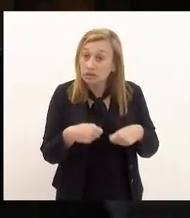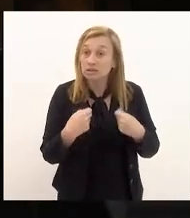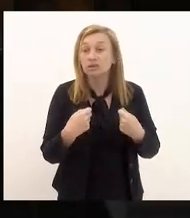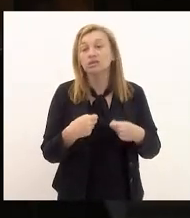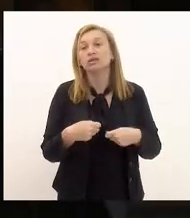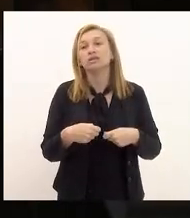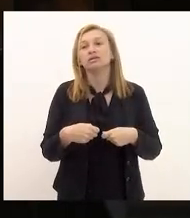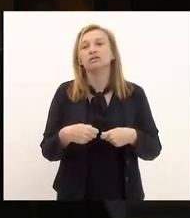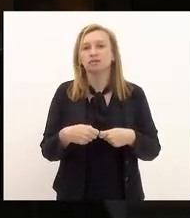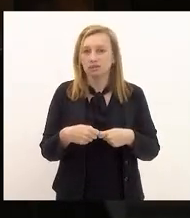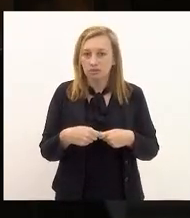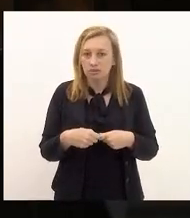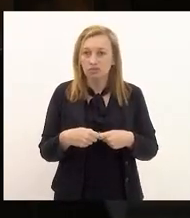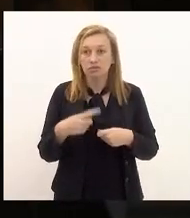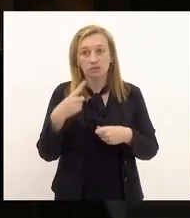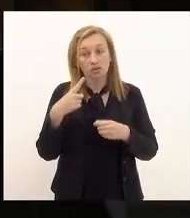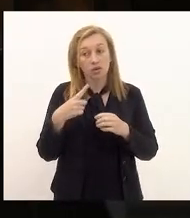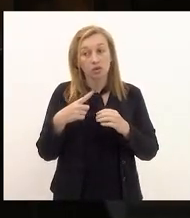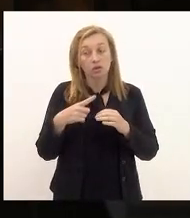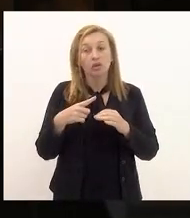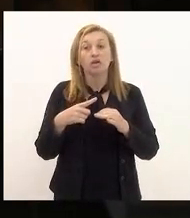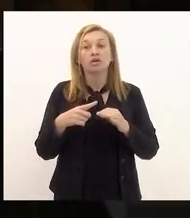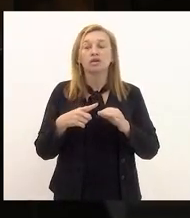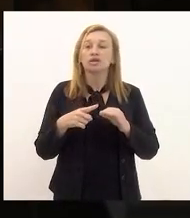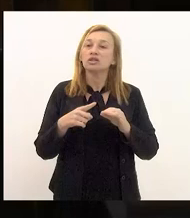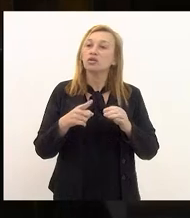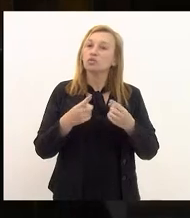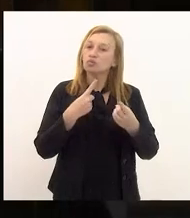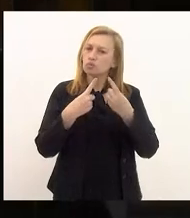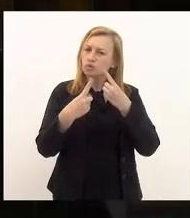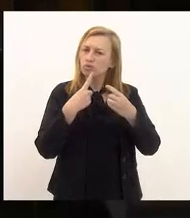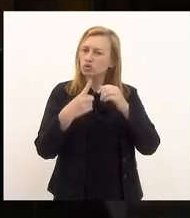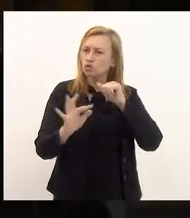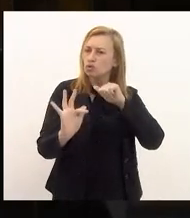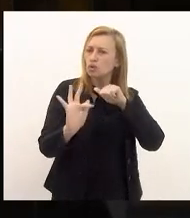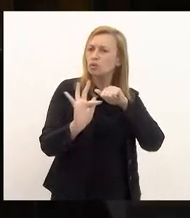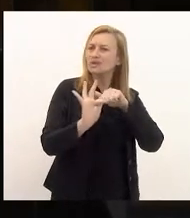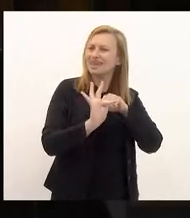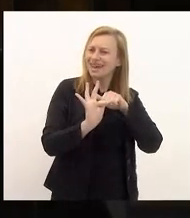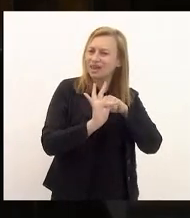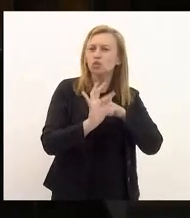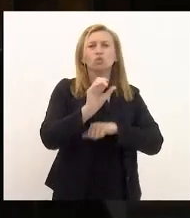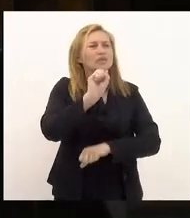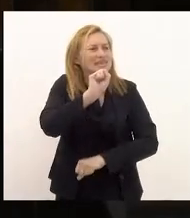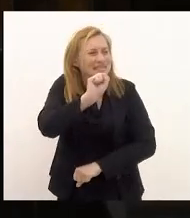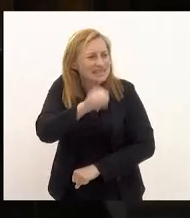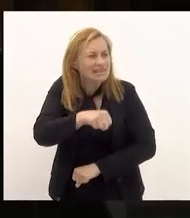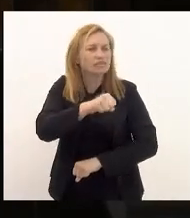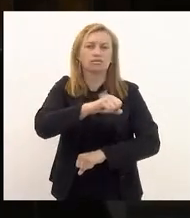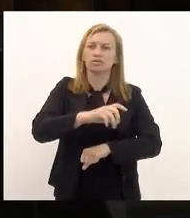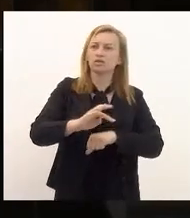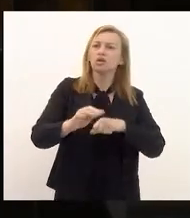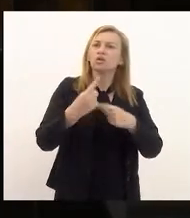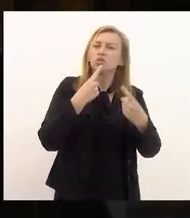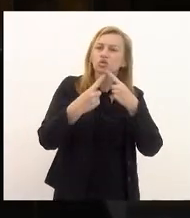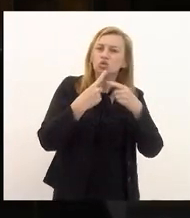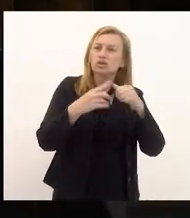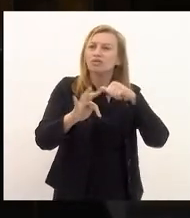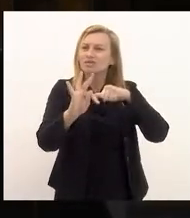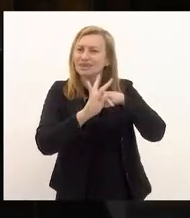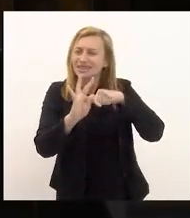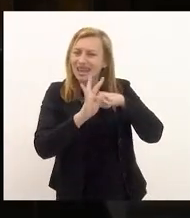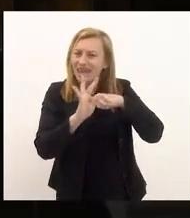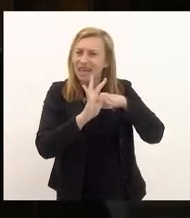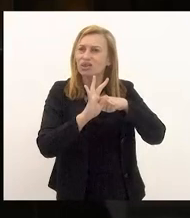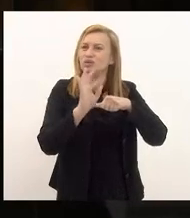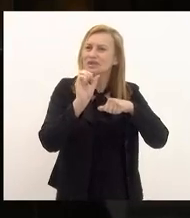elevar o nível do debate para um debate técnico sim um debate técnico premissas